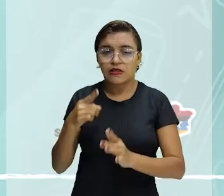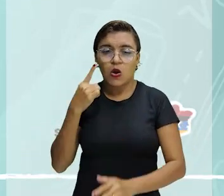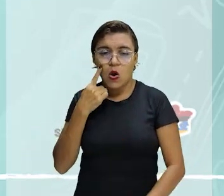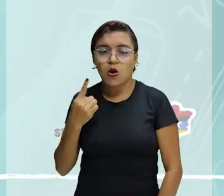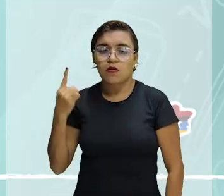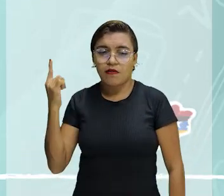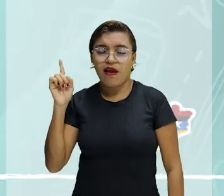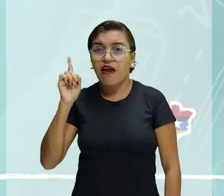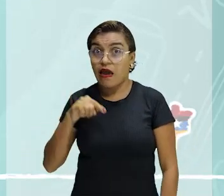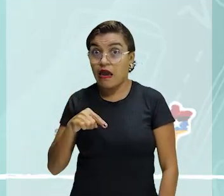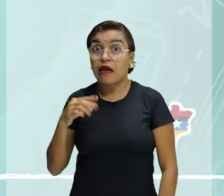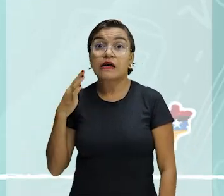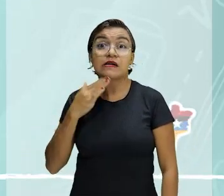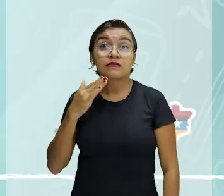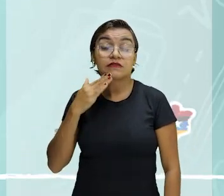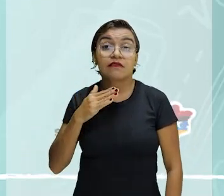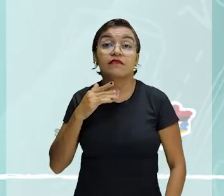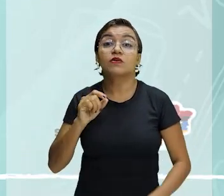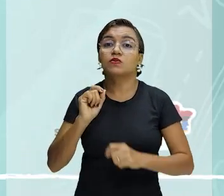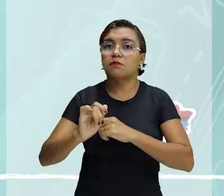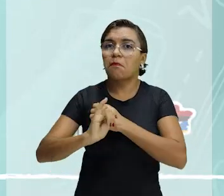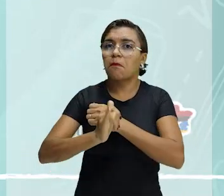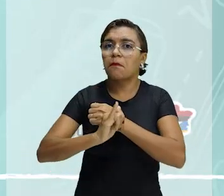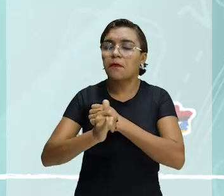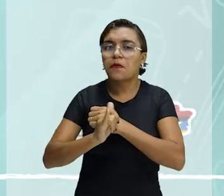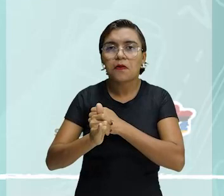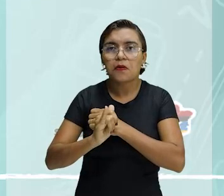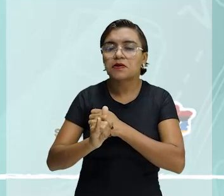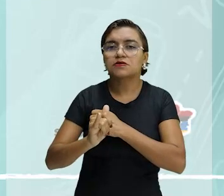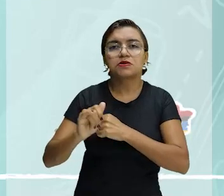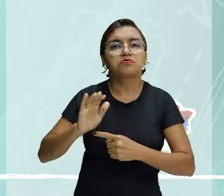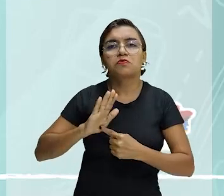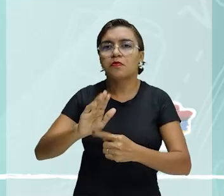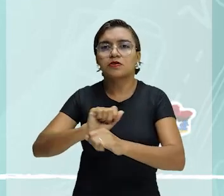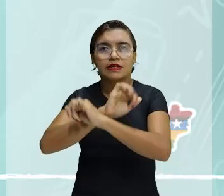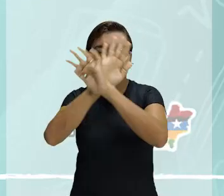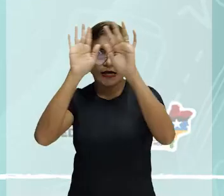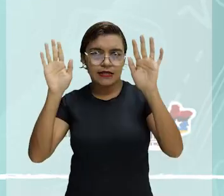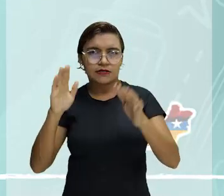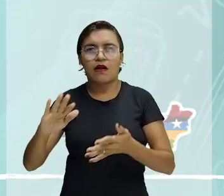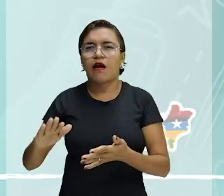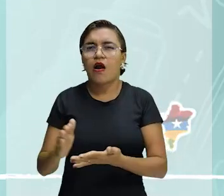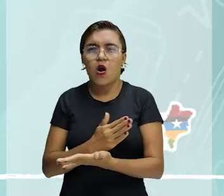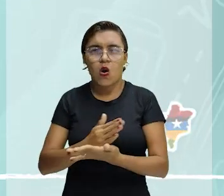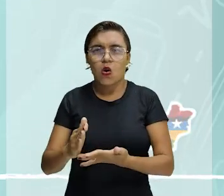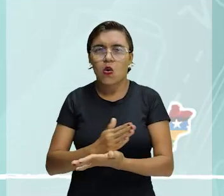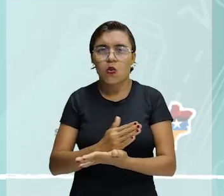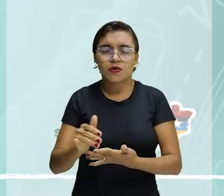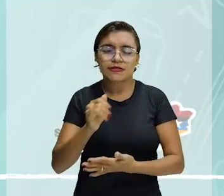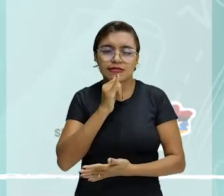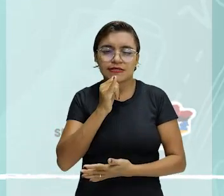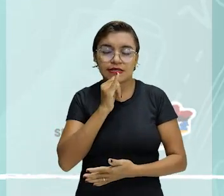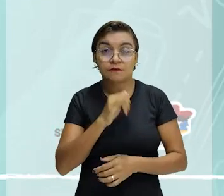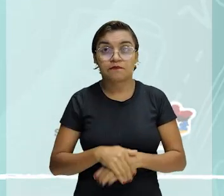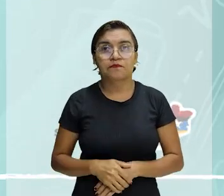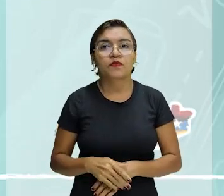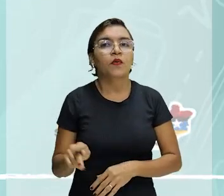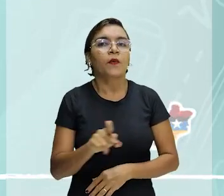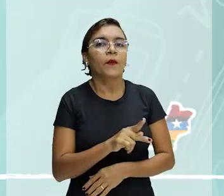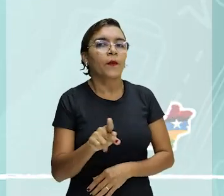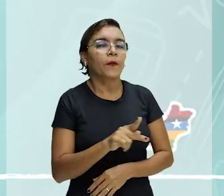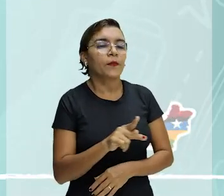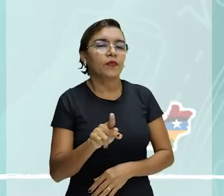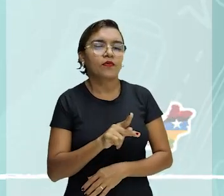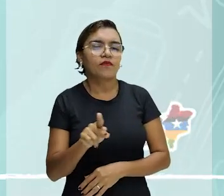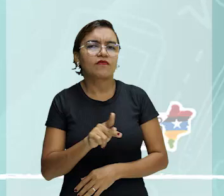considerada um defeito da prosa porque atenta contra a clareza. Vejamos alguns exemplos. O professor protestou contra